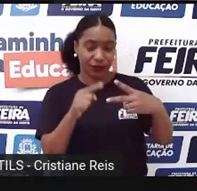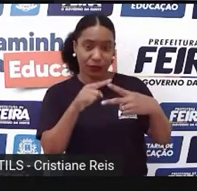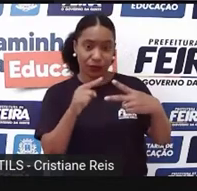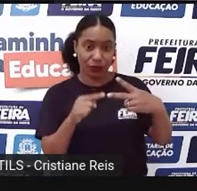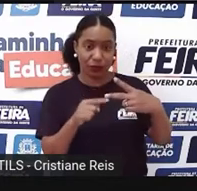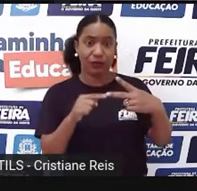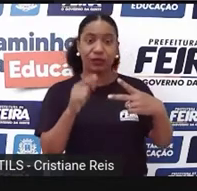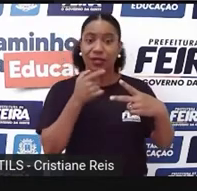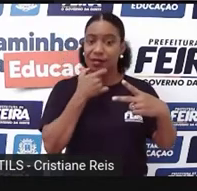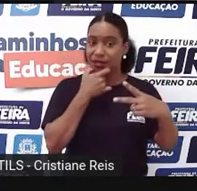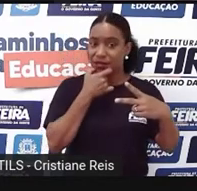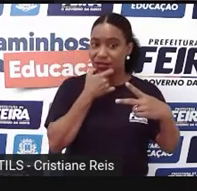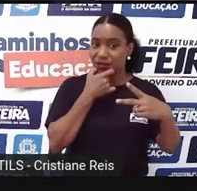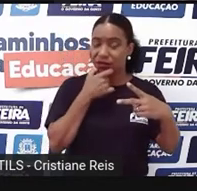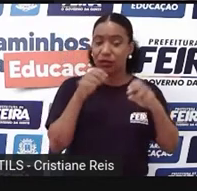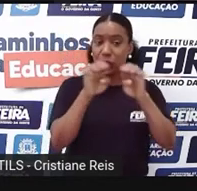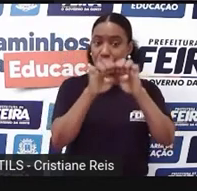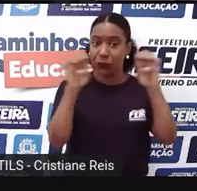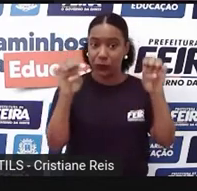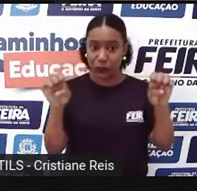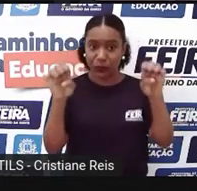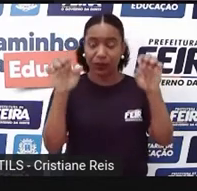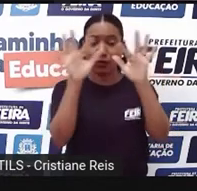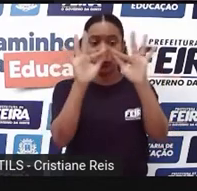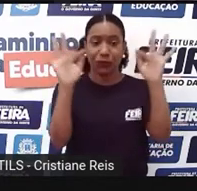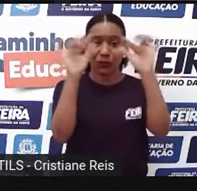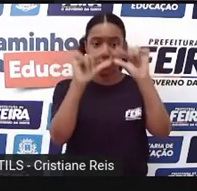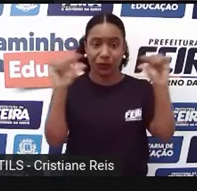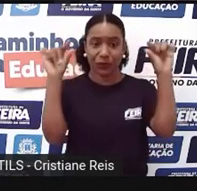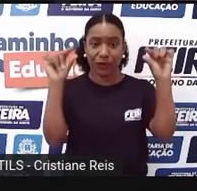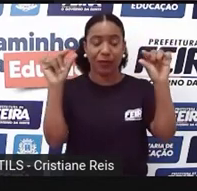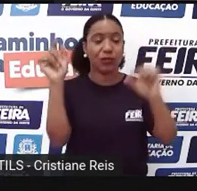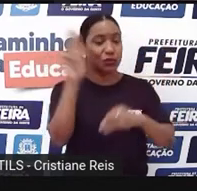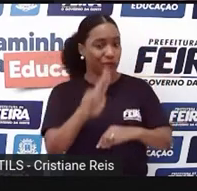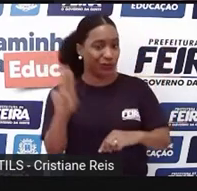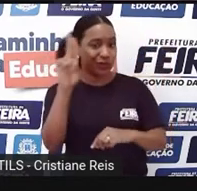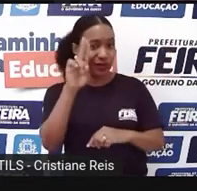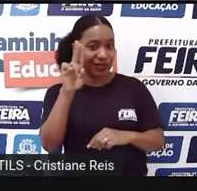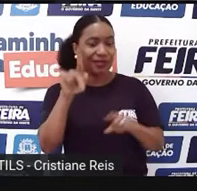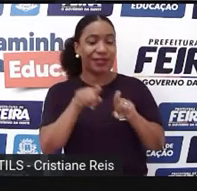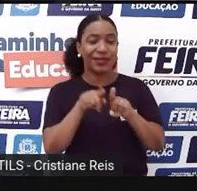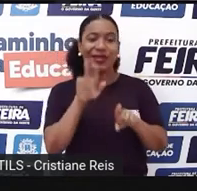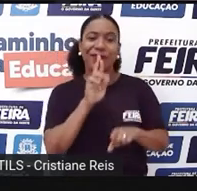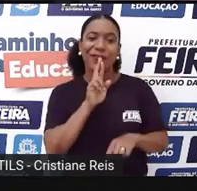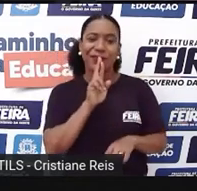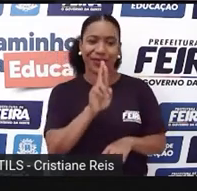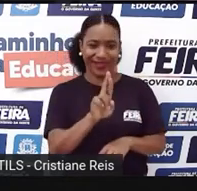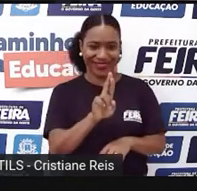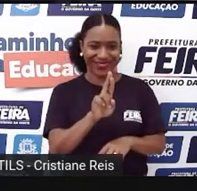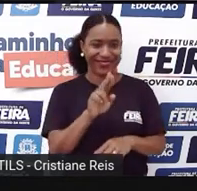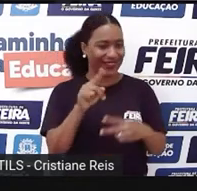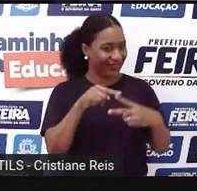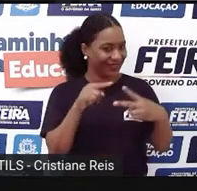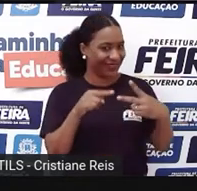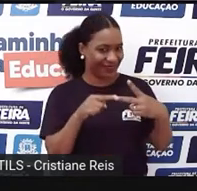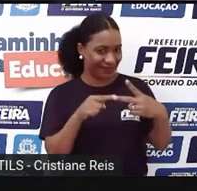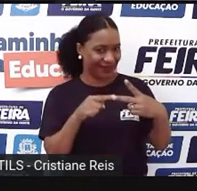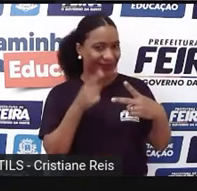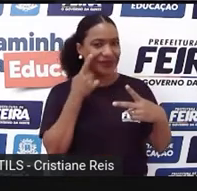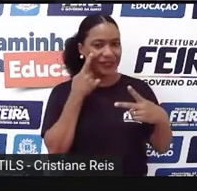inglês, duas estruturas, para que vocês possam utilizar e responder estas perguntas.